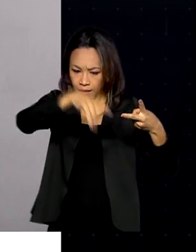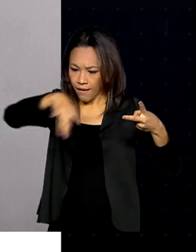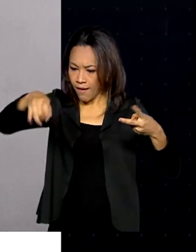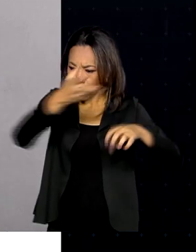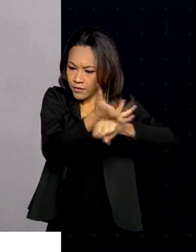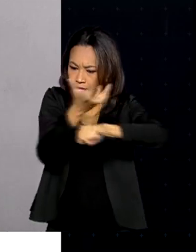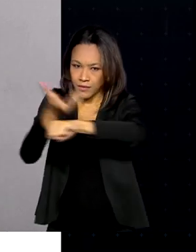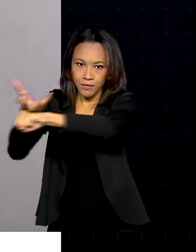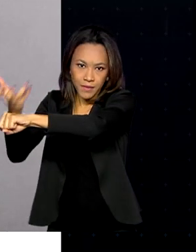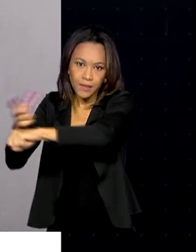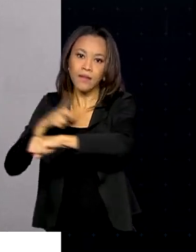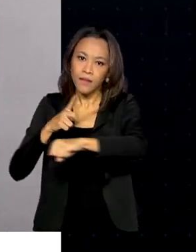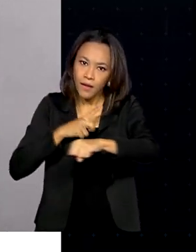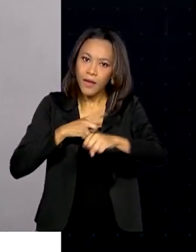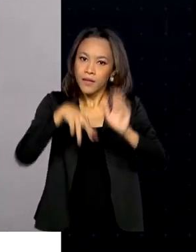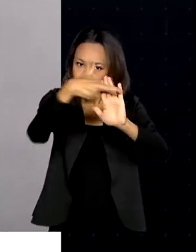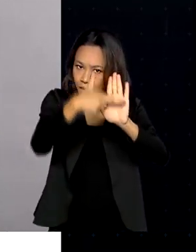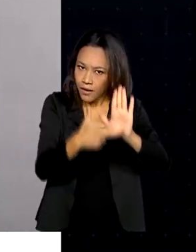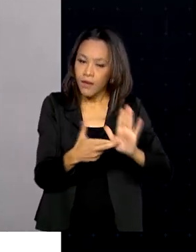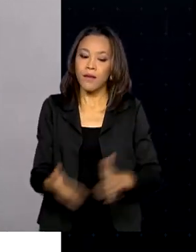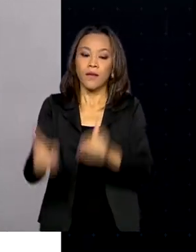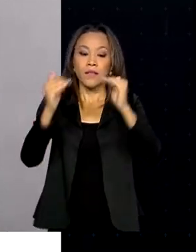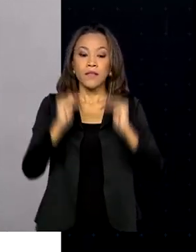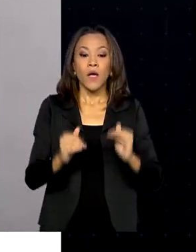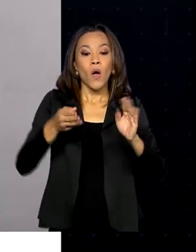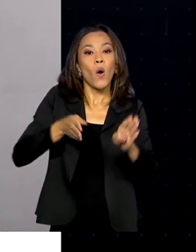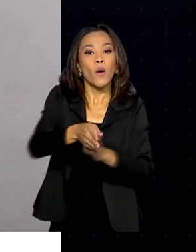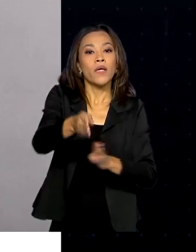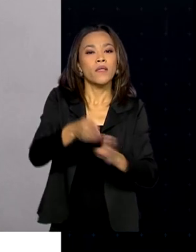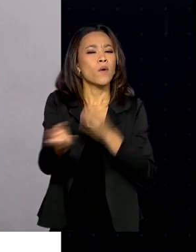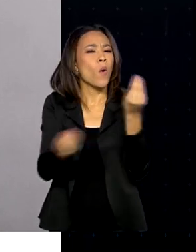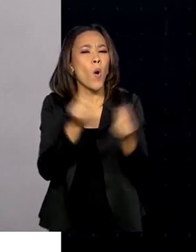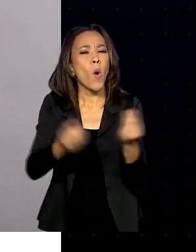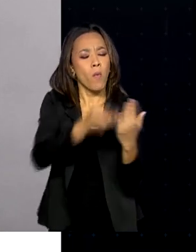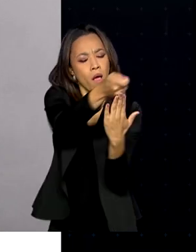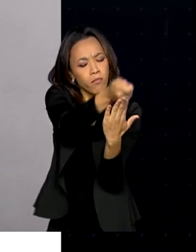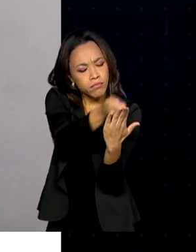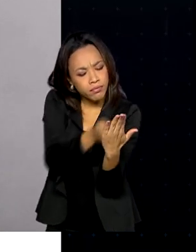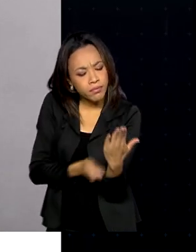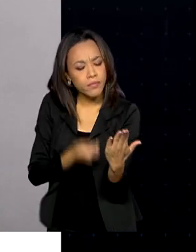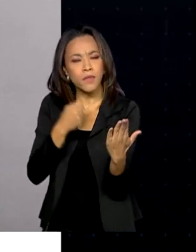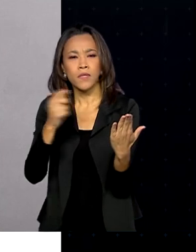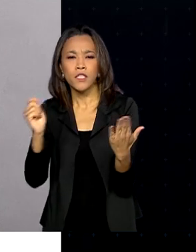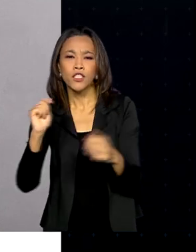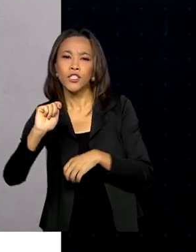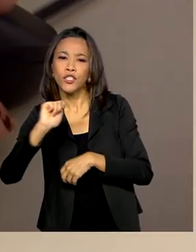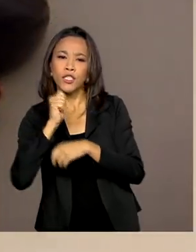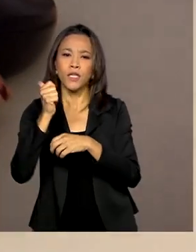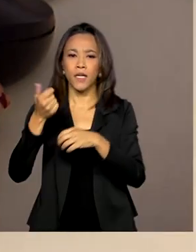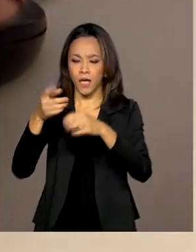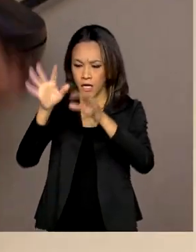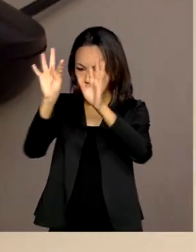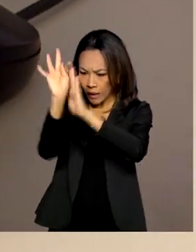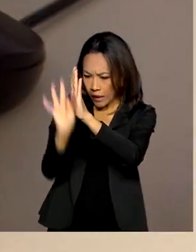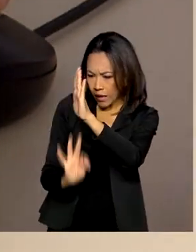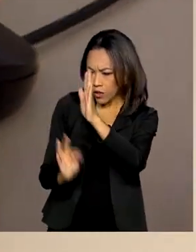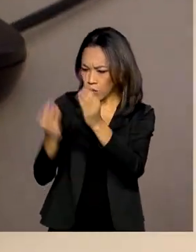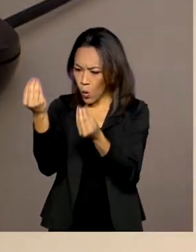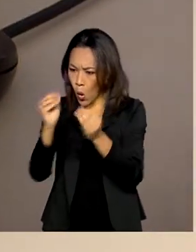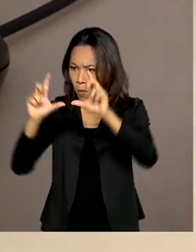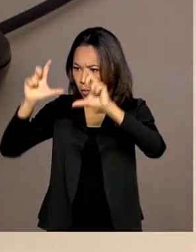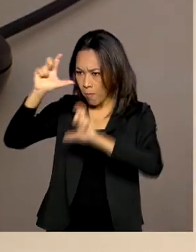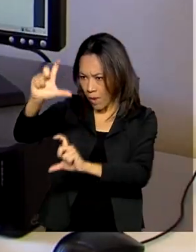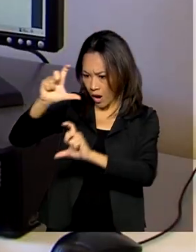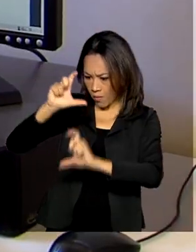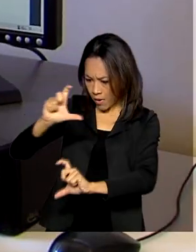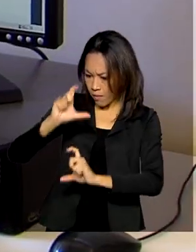conhecimento. Também tem orientações sobre a redação, com dicas sobre a estrutura do texto, explicações sobre a